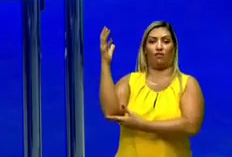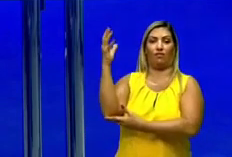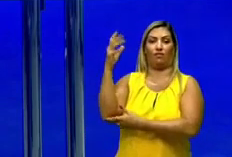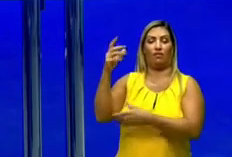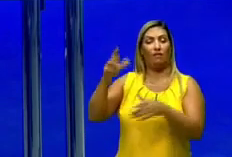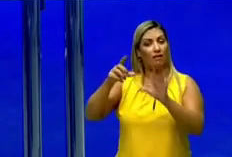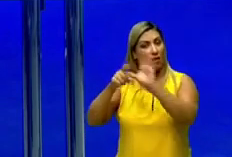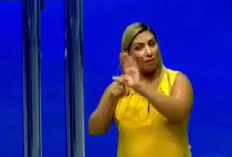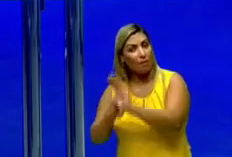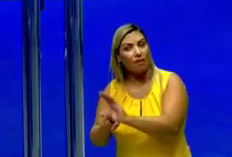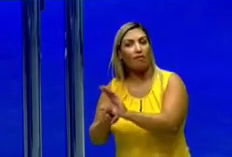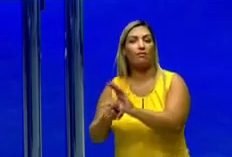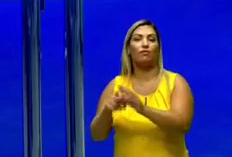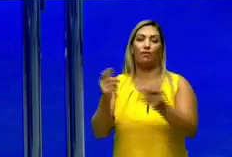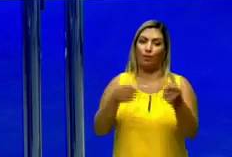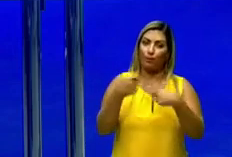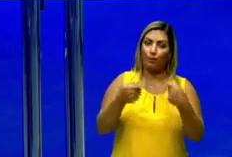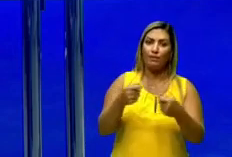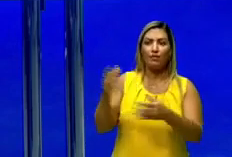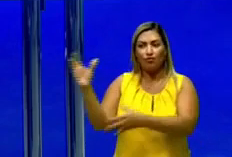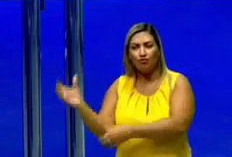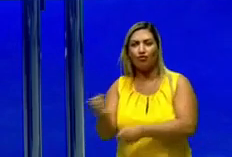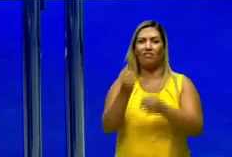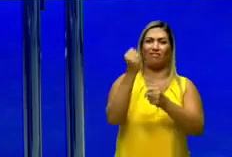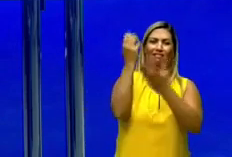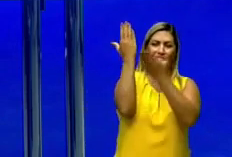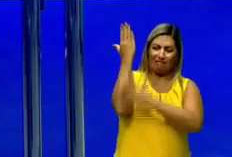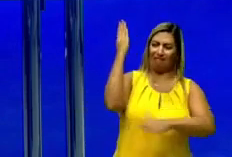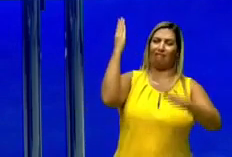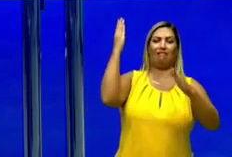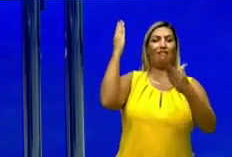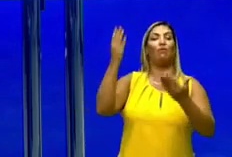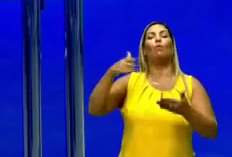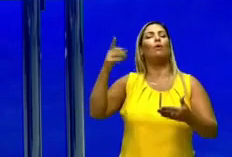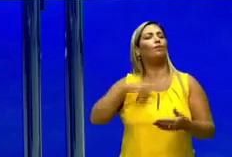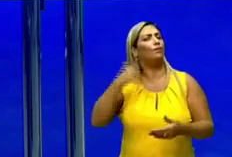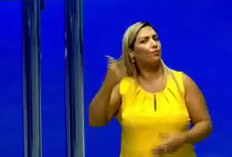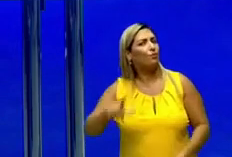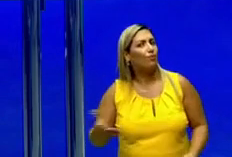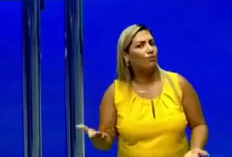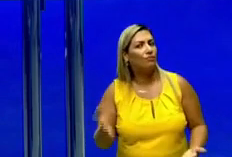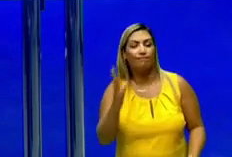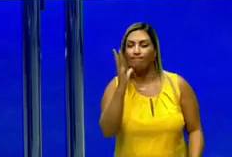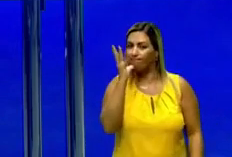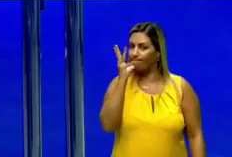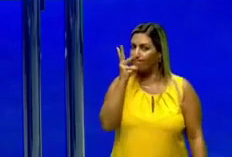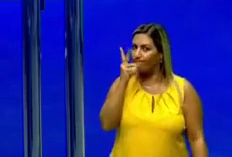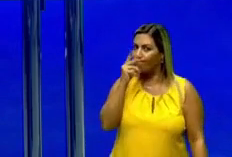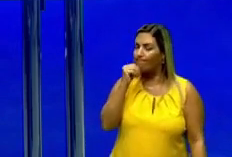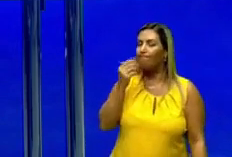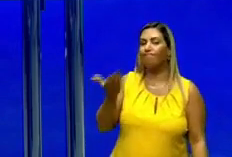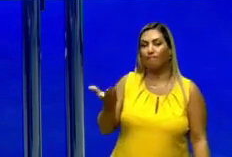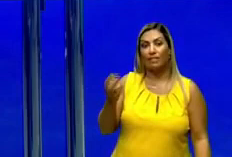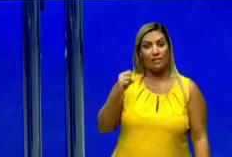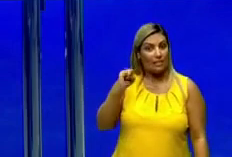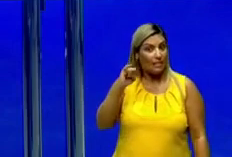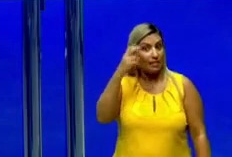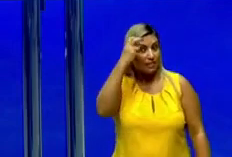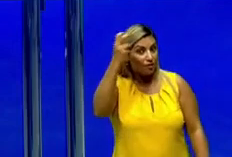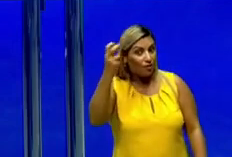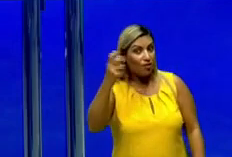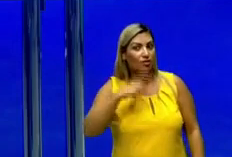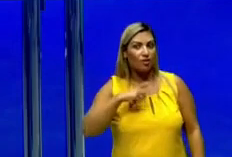economia. Se você simplesmente retira ele, quando que você vai ter de novo? Agora, uma produção inteligente, como que ela seria?